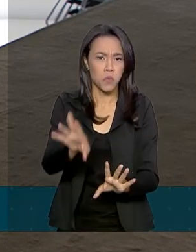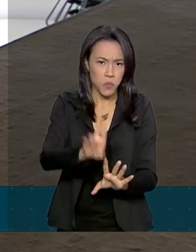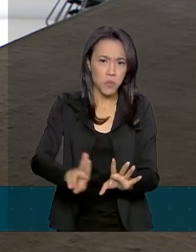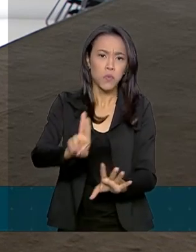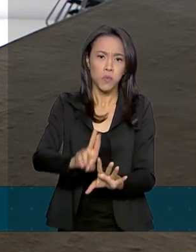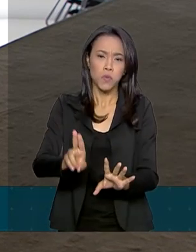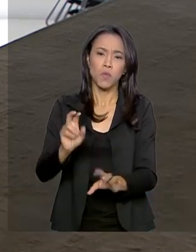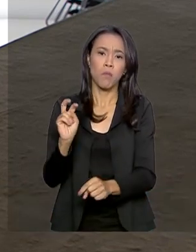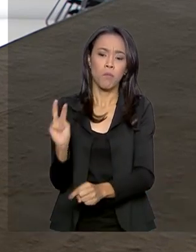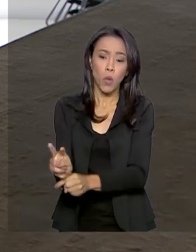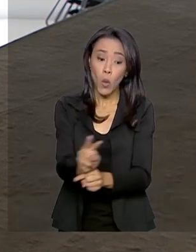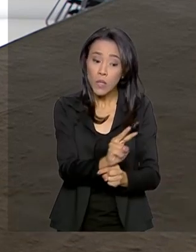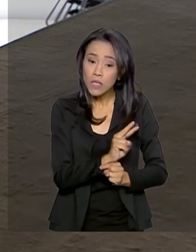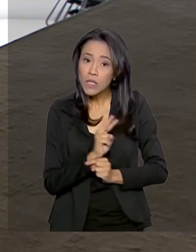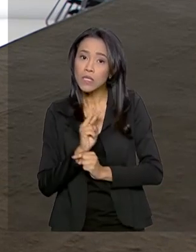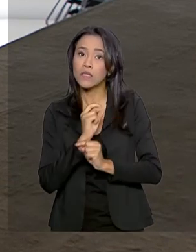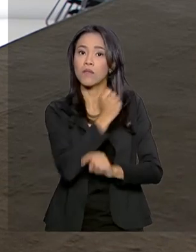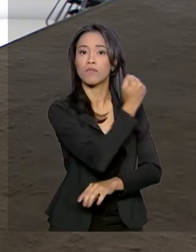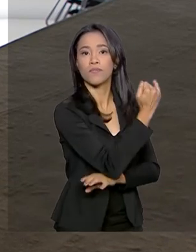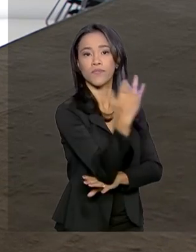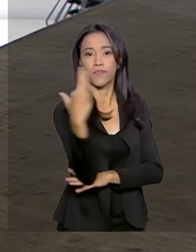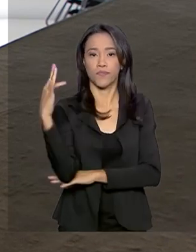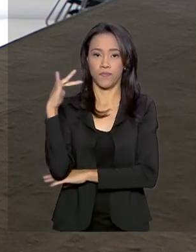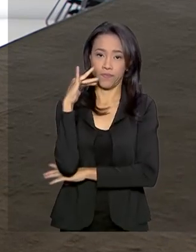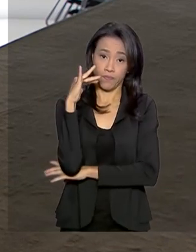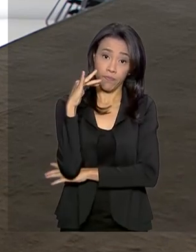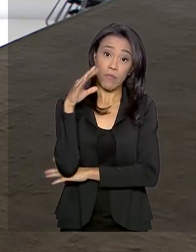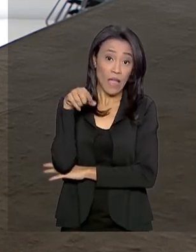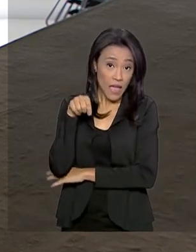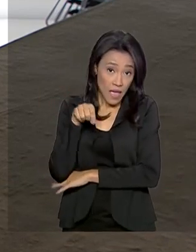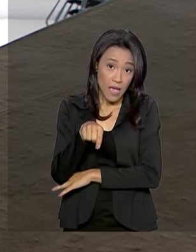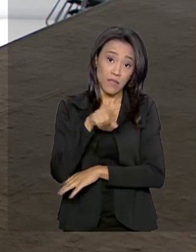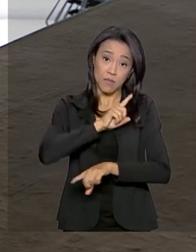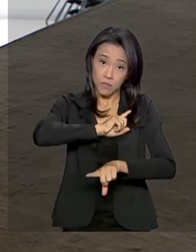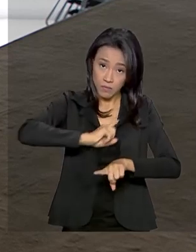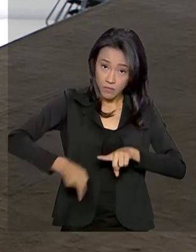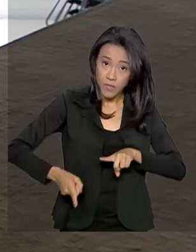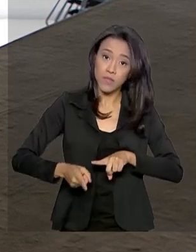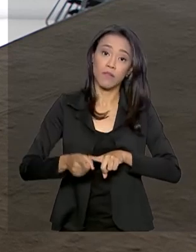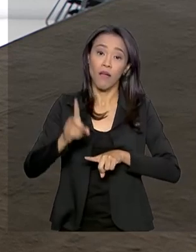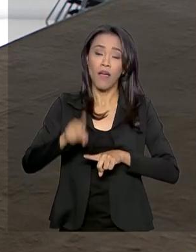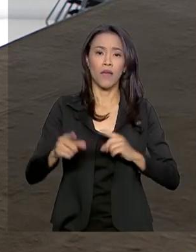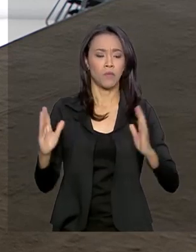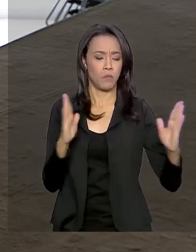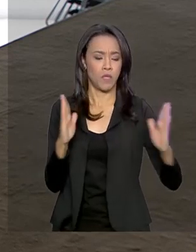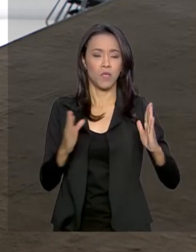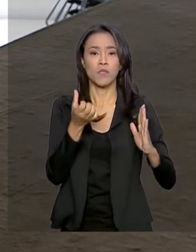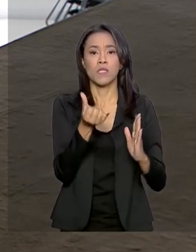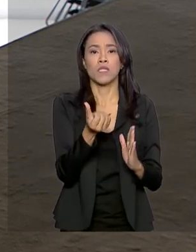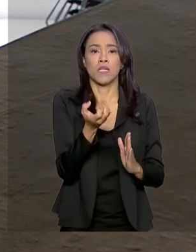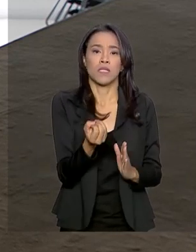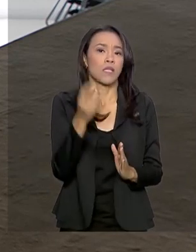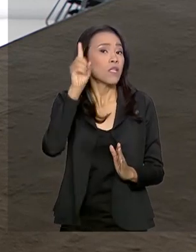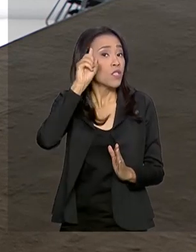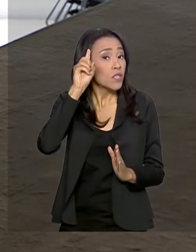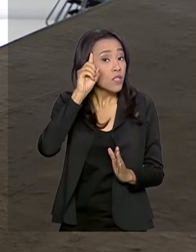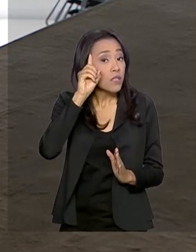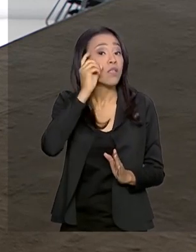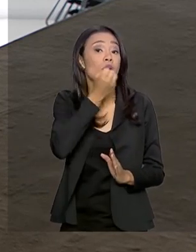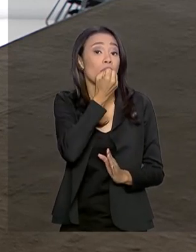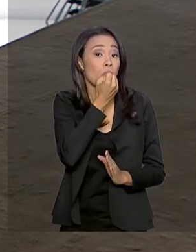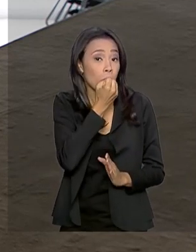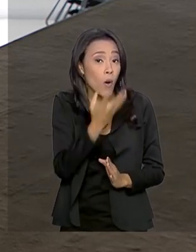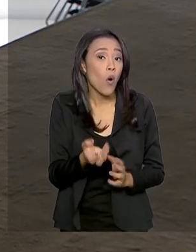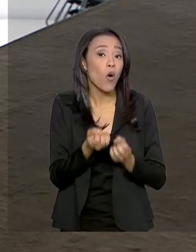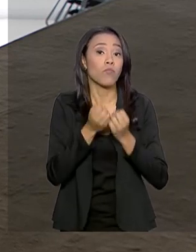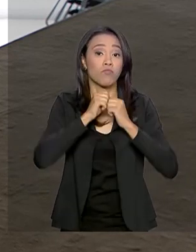para proteção ambiental. Olha, essa suspensão será por 60 dias. É bom informar aí